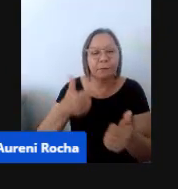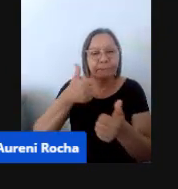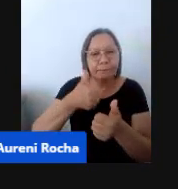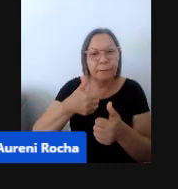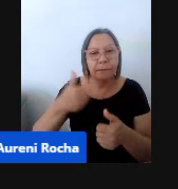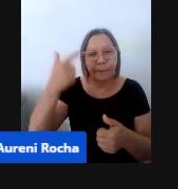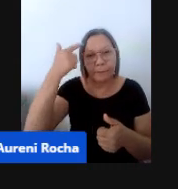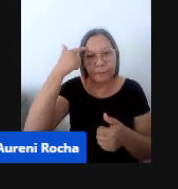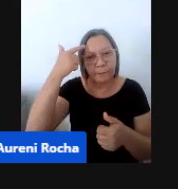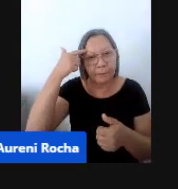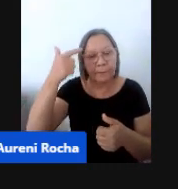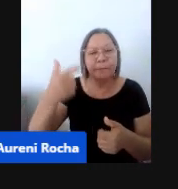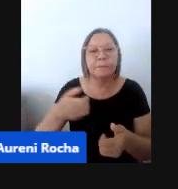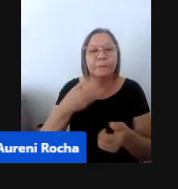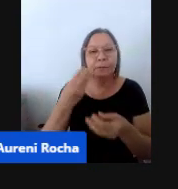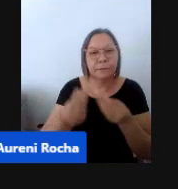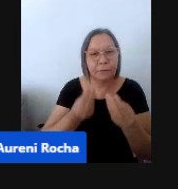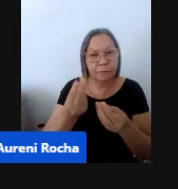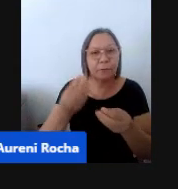Pode passar.